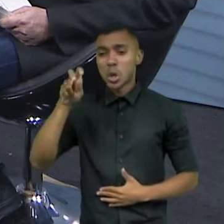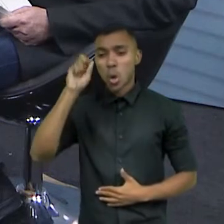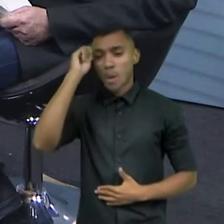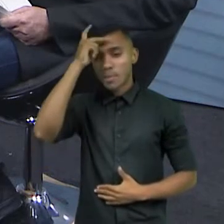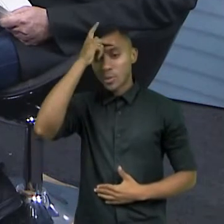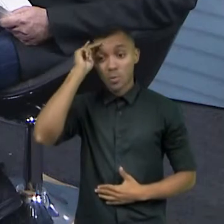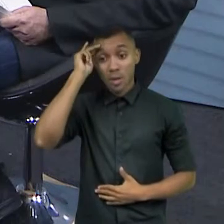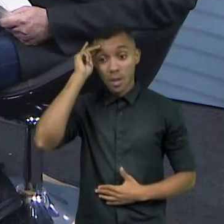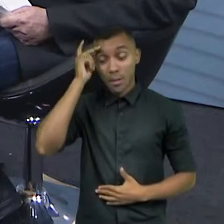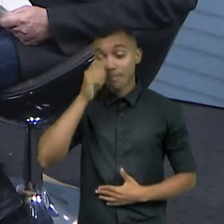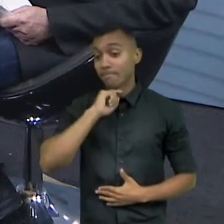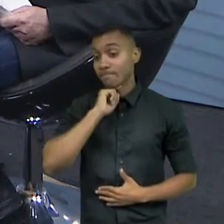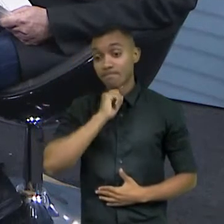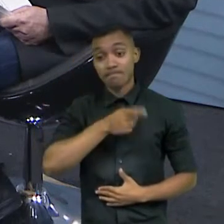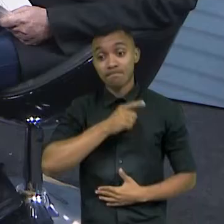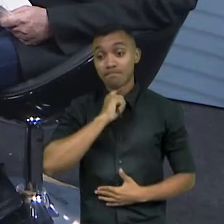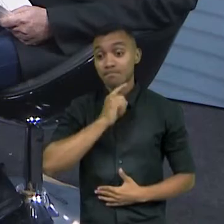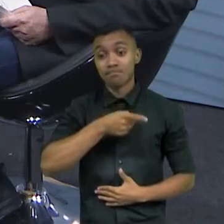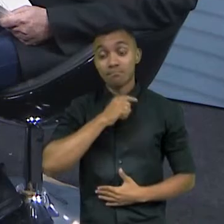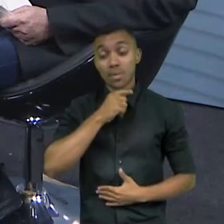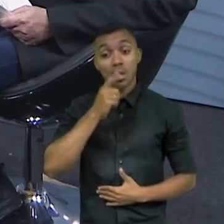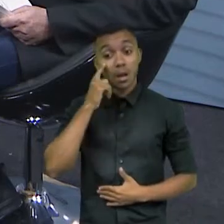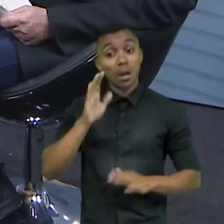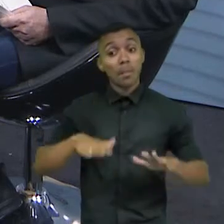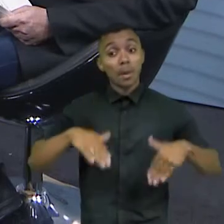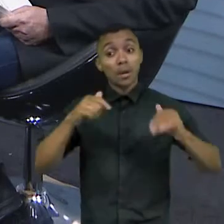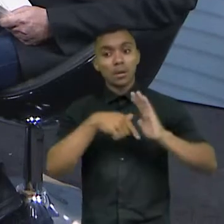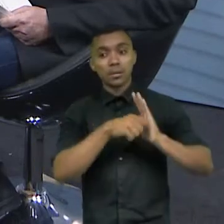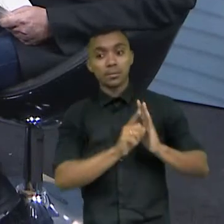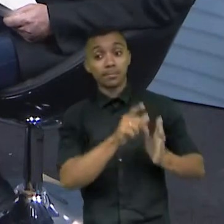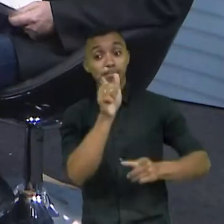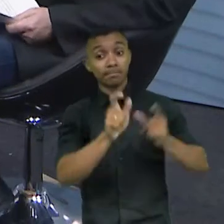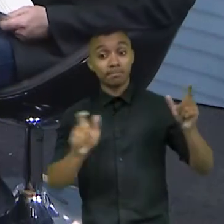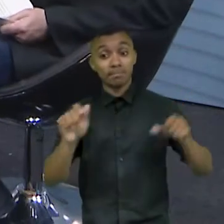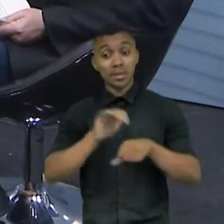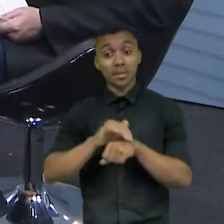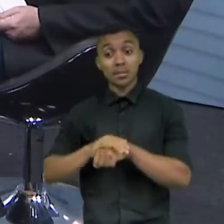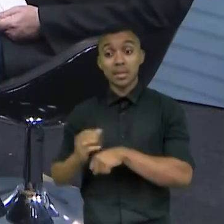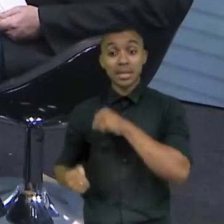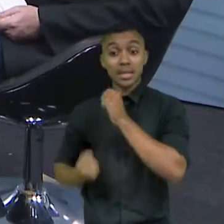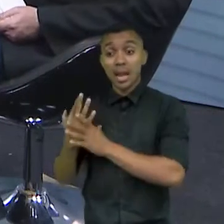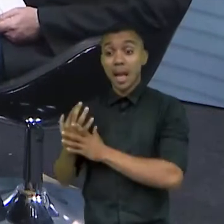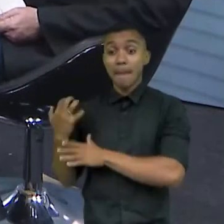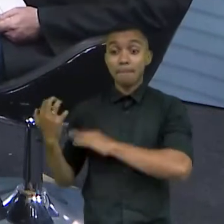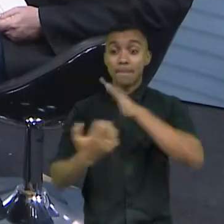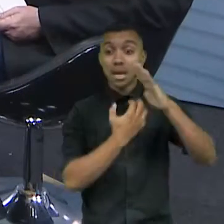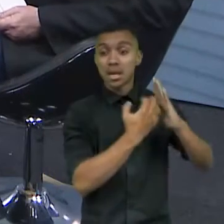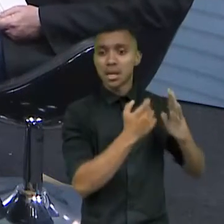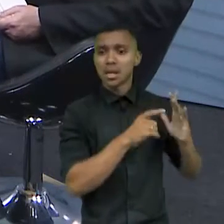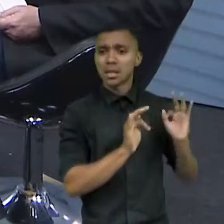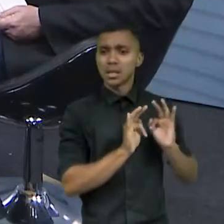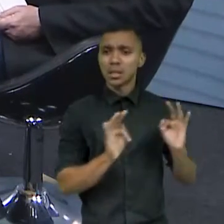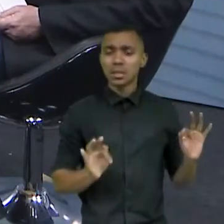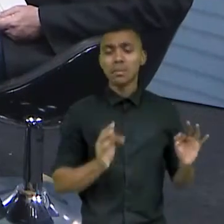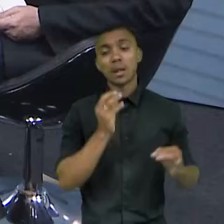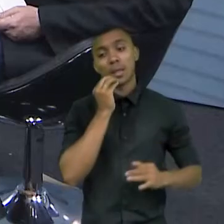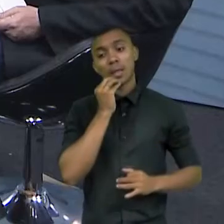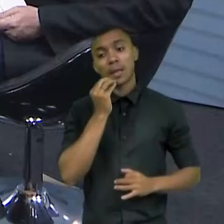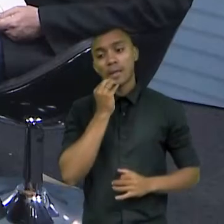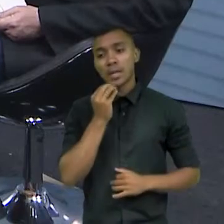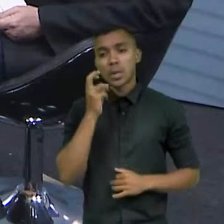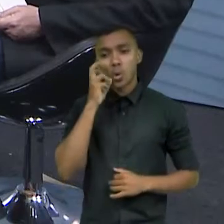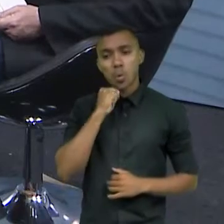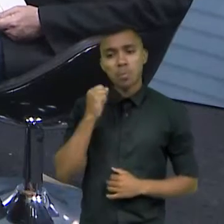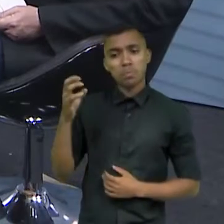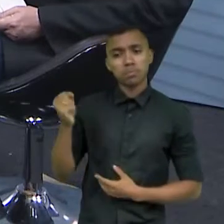você vai, é muito melhor que essas pessoas criem seus negócios, seus pequenos negócios, gerem sua